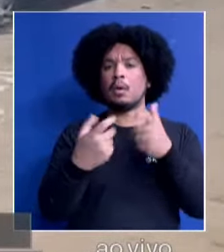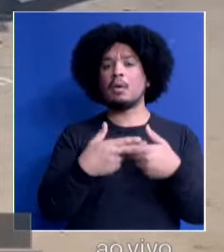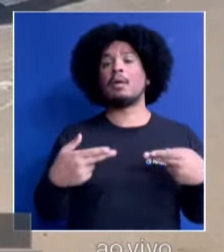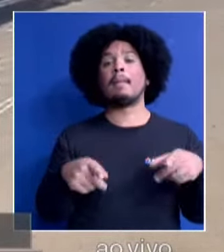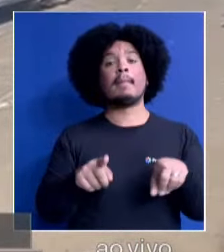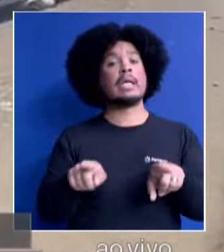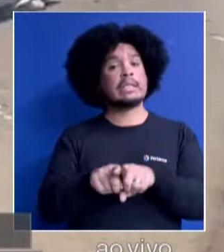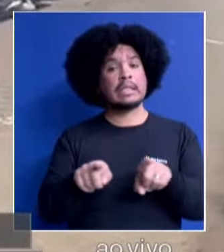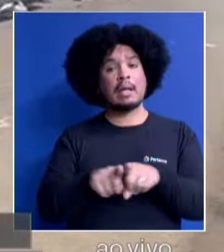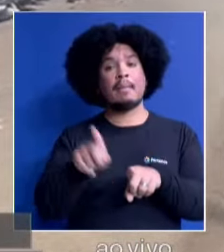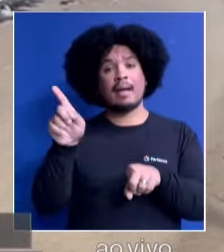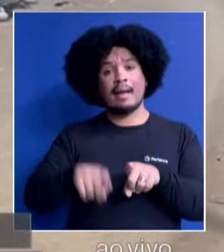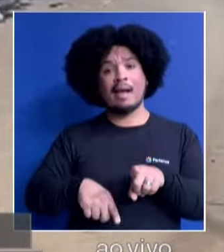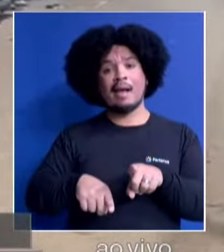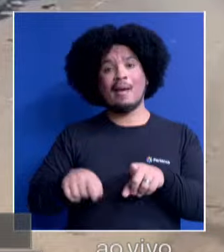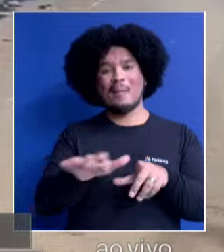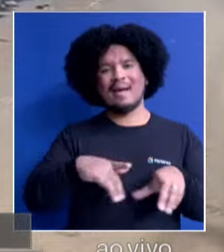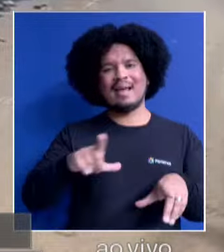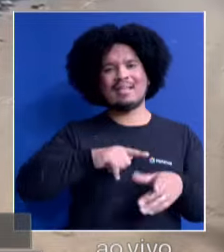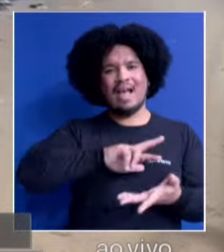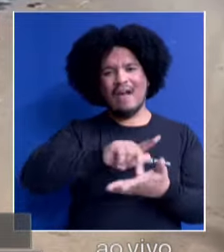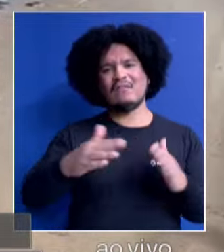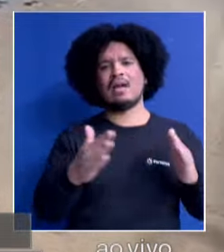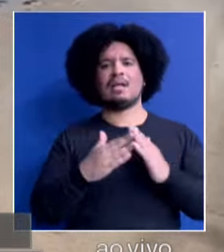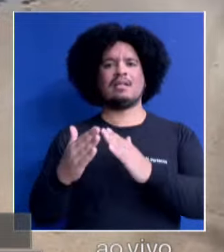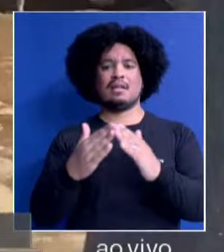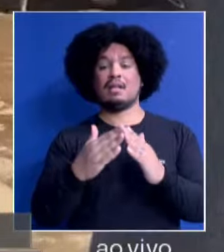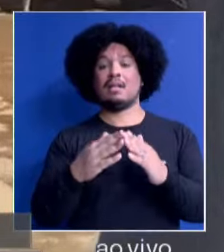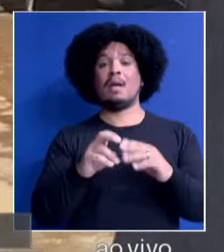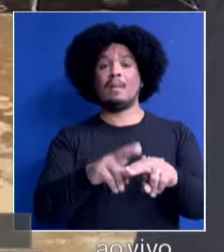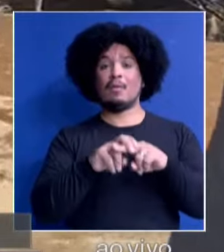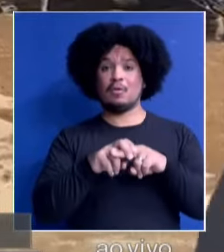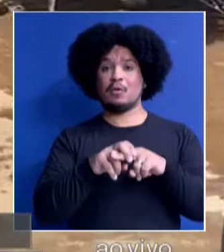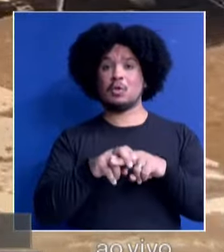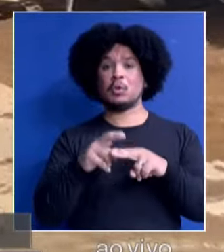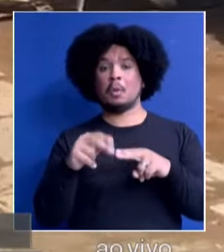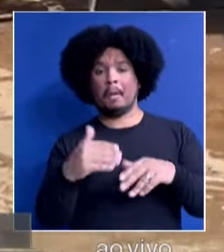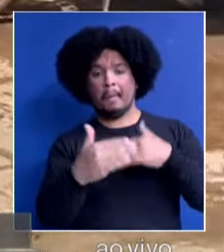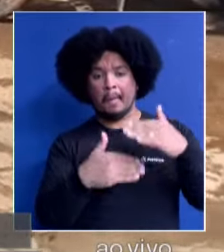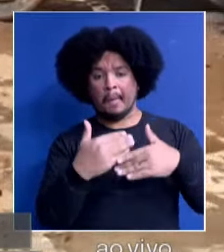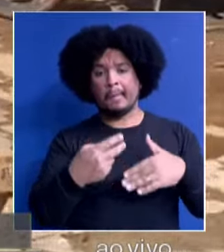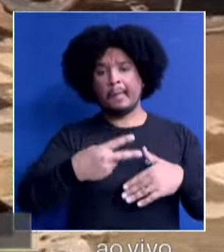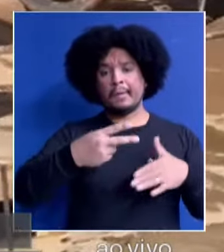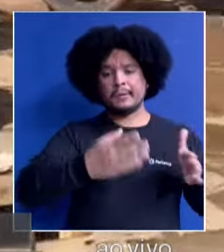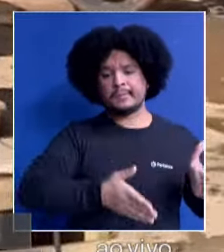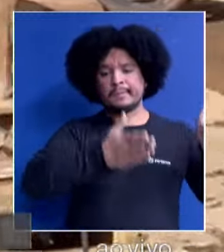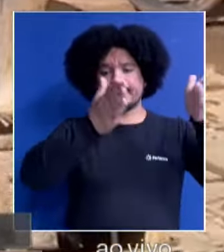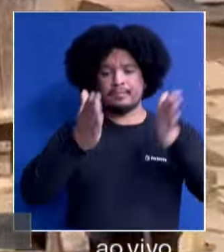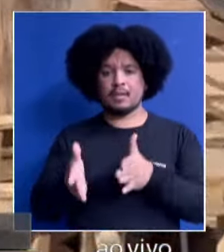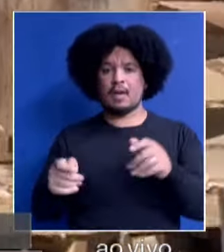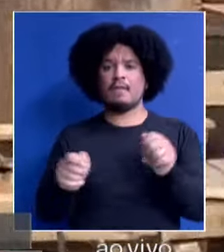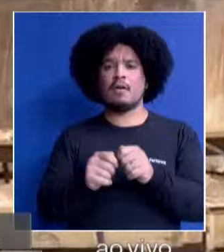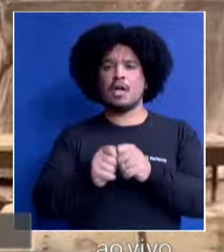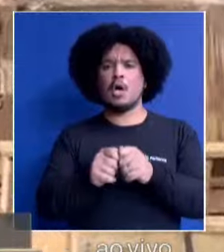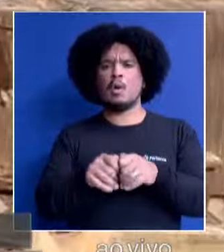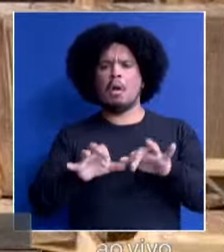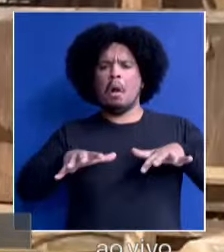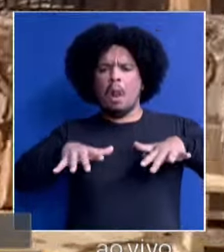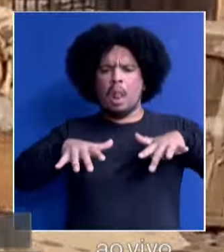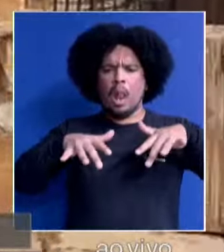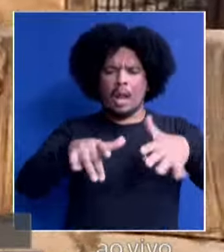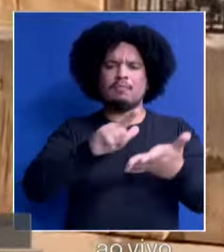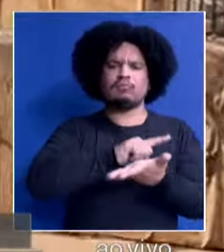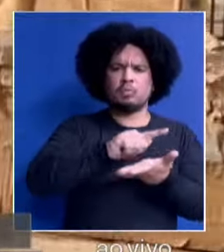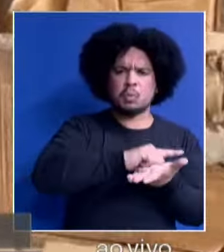também é uma área residencial. Então, aqui o pessoal está no processo, numa segunda etapa, fazendo já um mutirão de